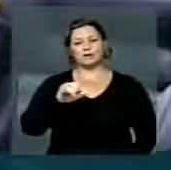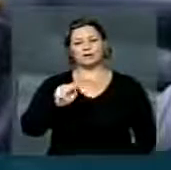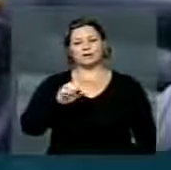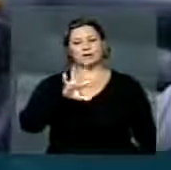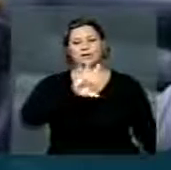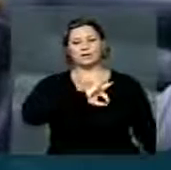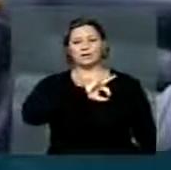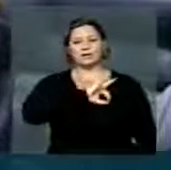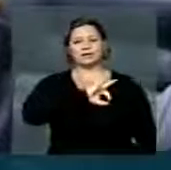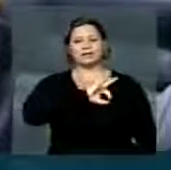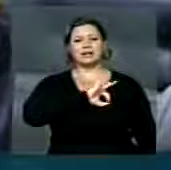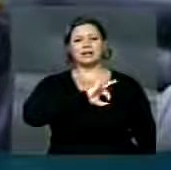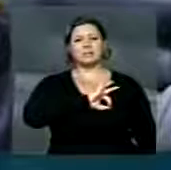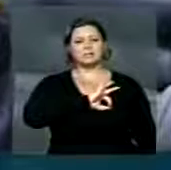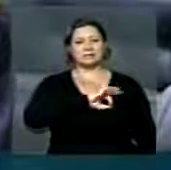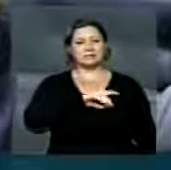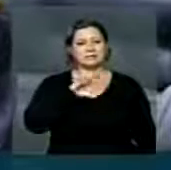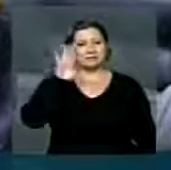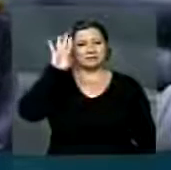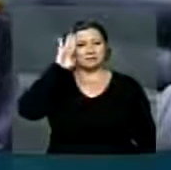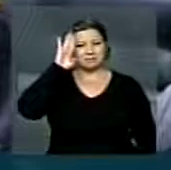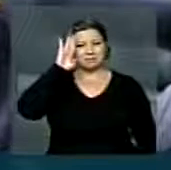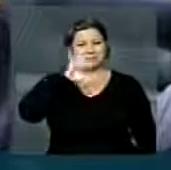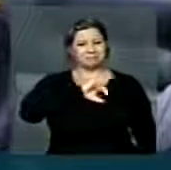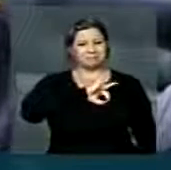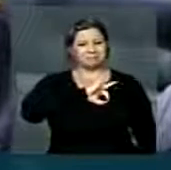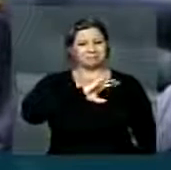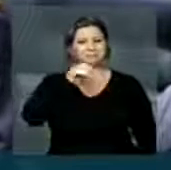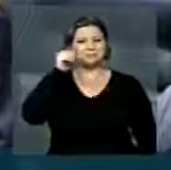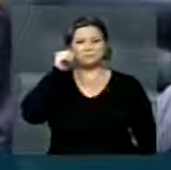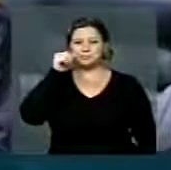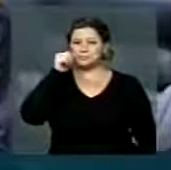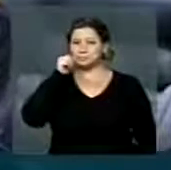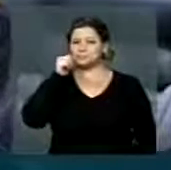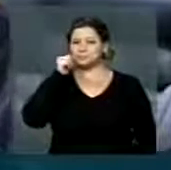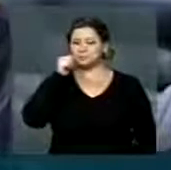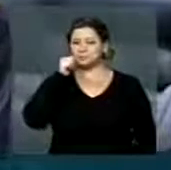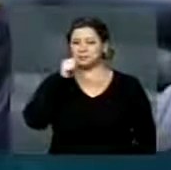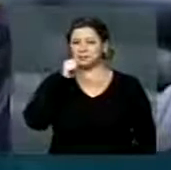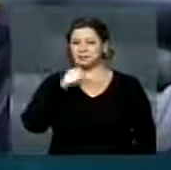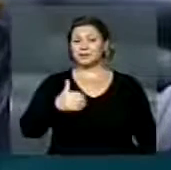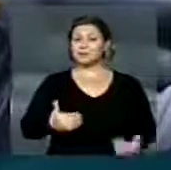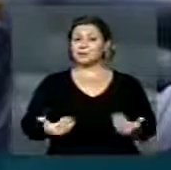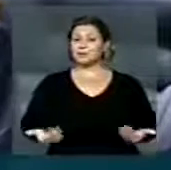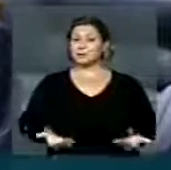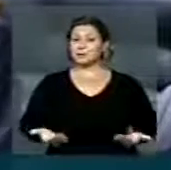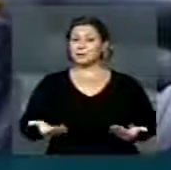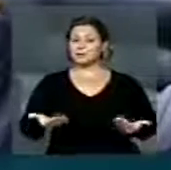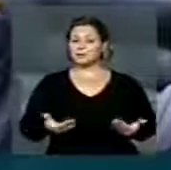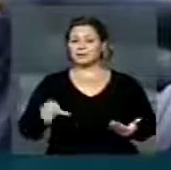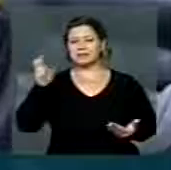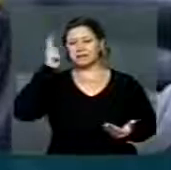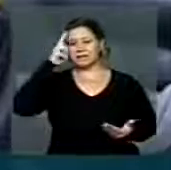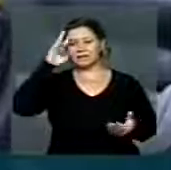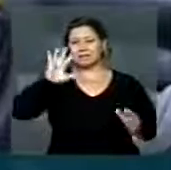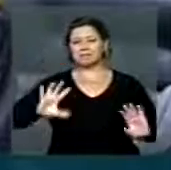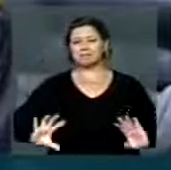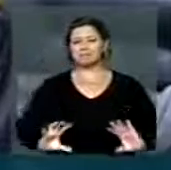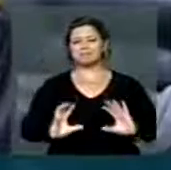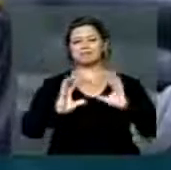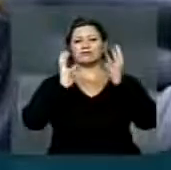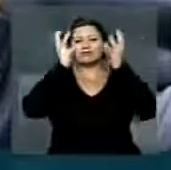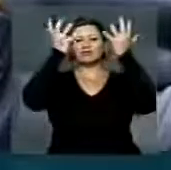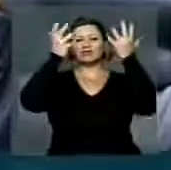da policial militar feminina. Eu quero aqui hoje exaltar a